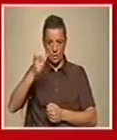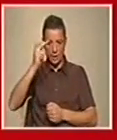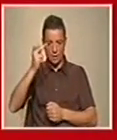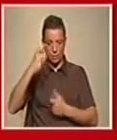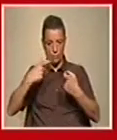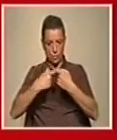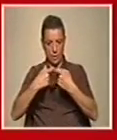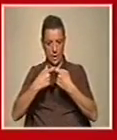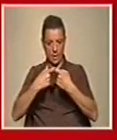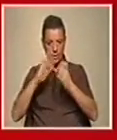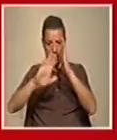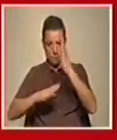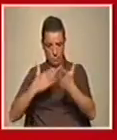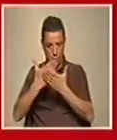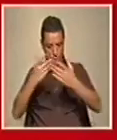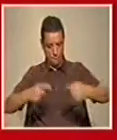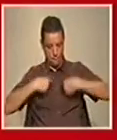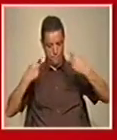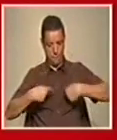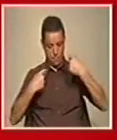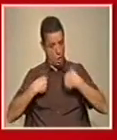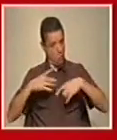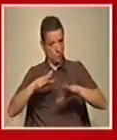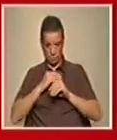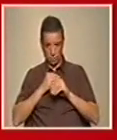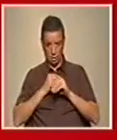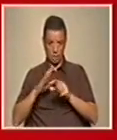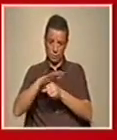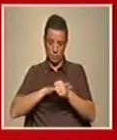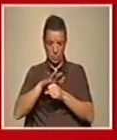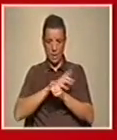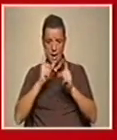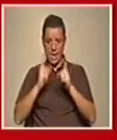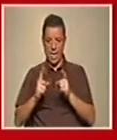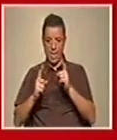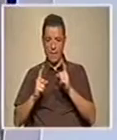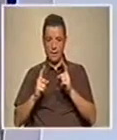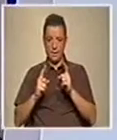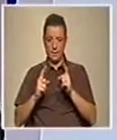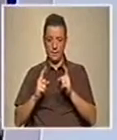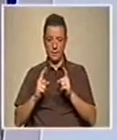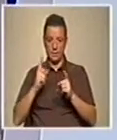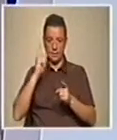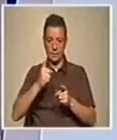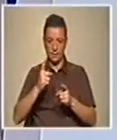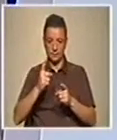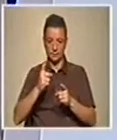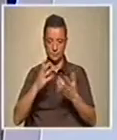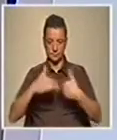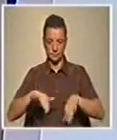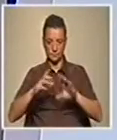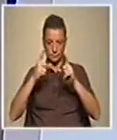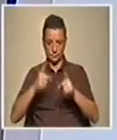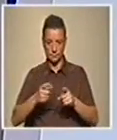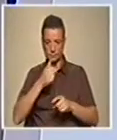entenderam, propor que fosse eu, eu aceitei, e portanto é esta a situação. Portanto, cabe-lhe assim dar o pontapé de Cabe-me mim dar o pontapé de saída, E está a começar